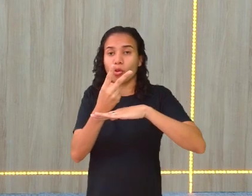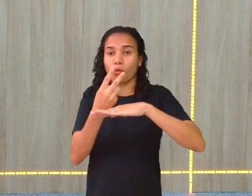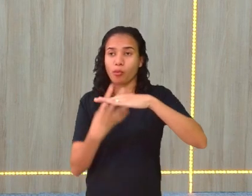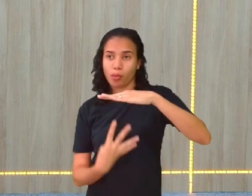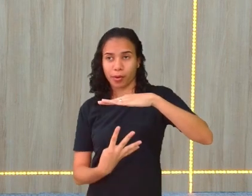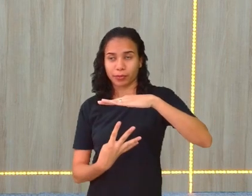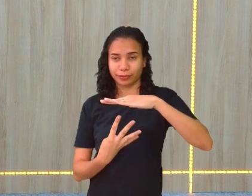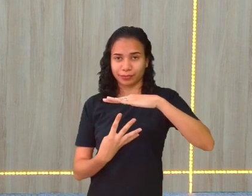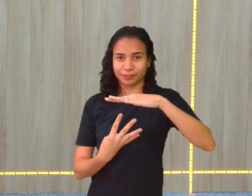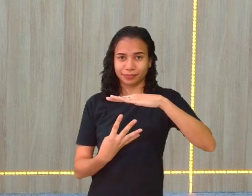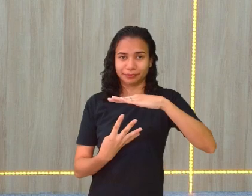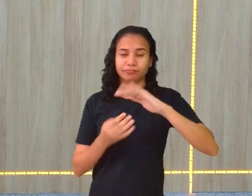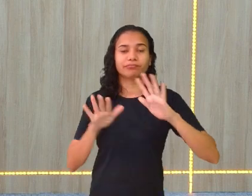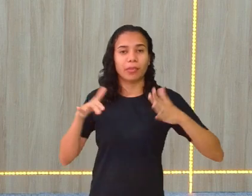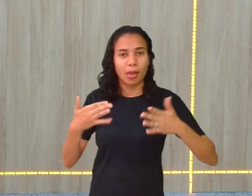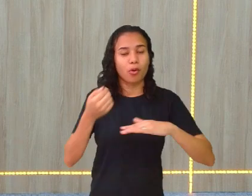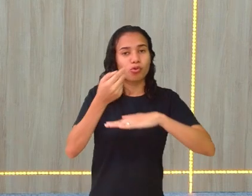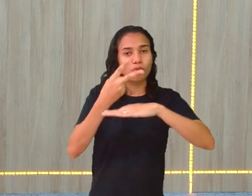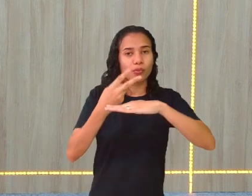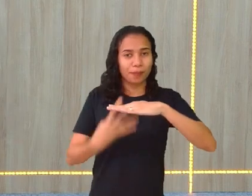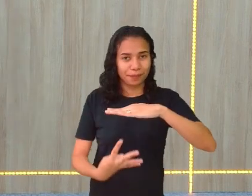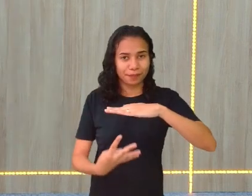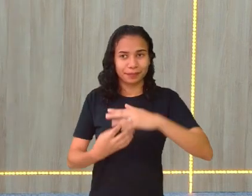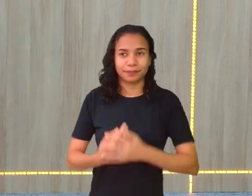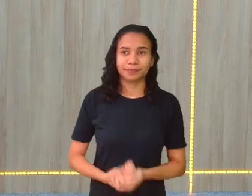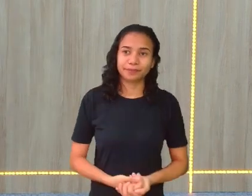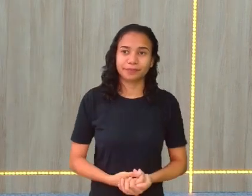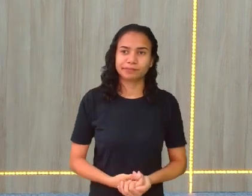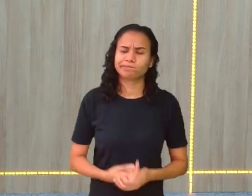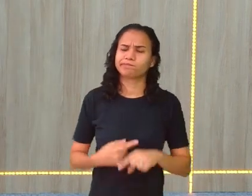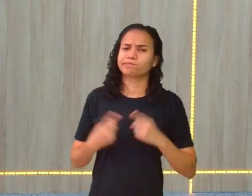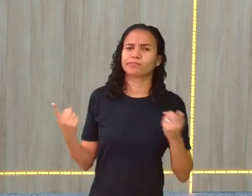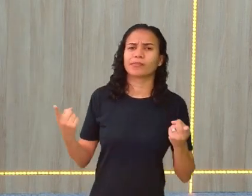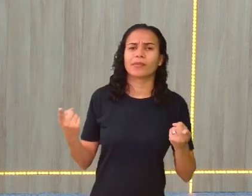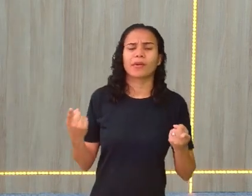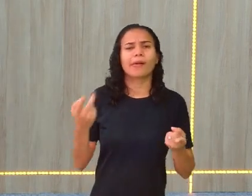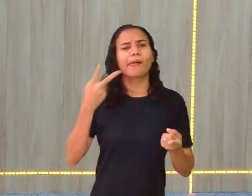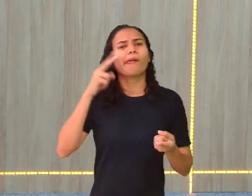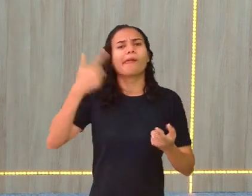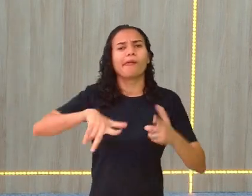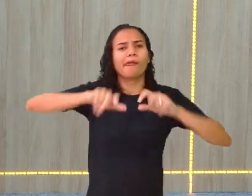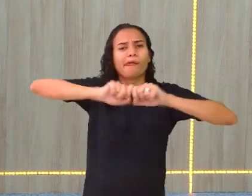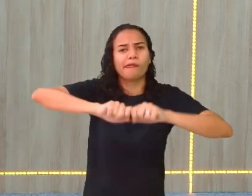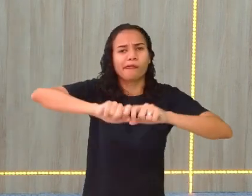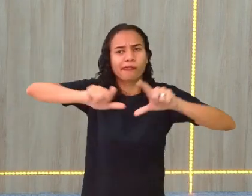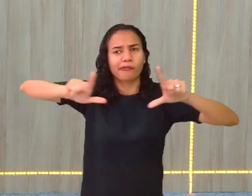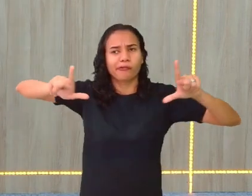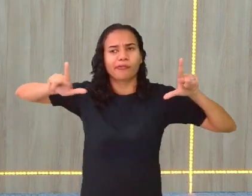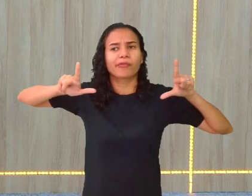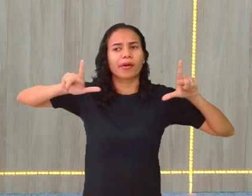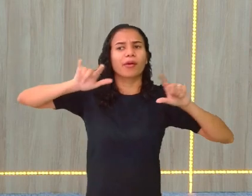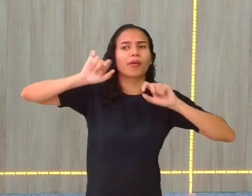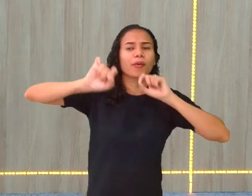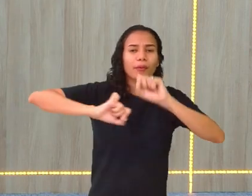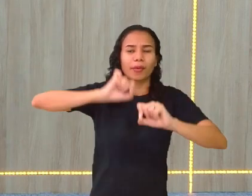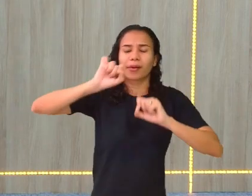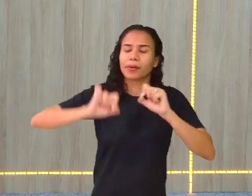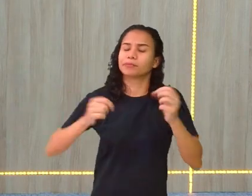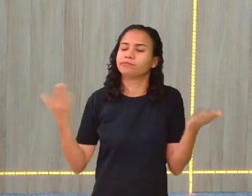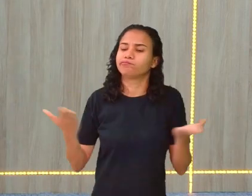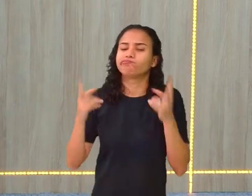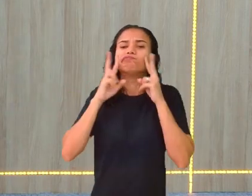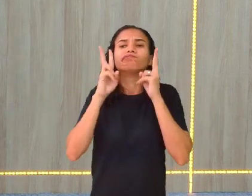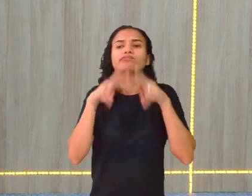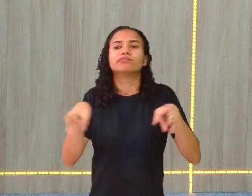pedacinhos de quatro. Então, dois quartos. Ora, dá outro zoom para eles verem que, o que eu estou